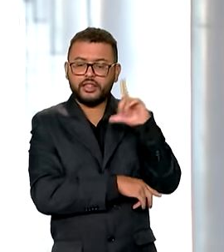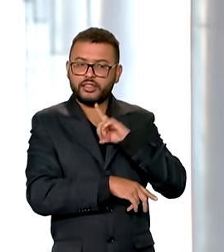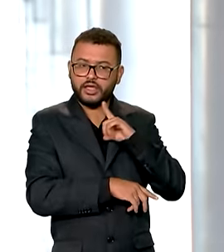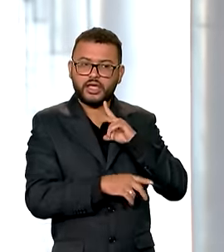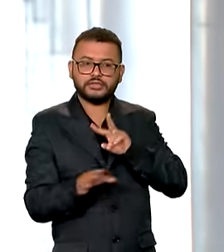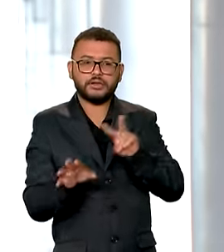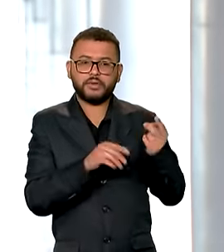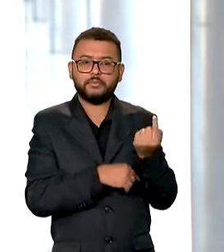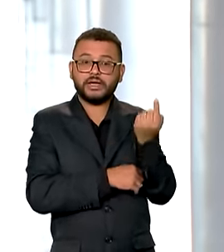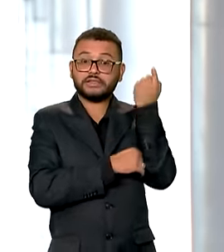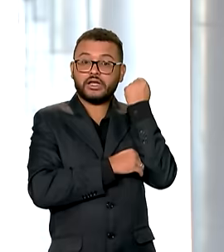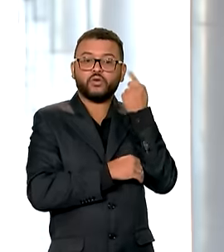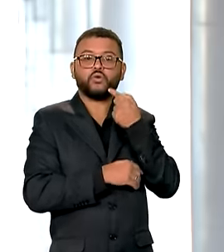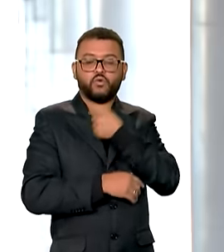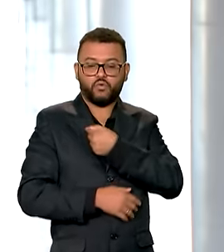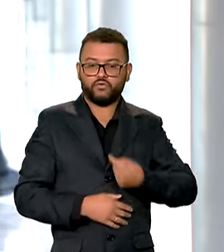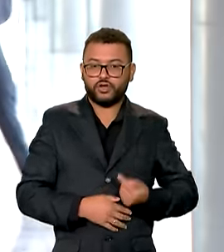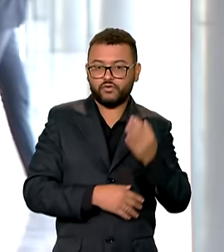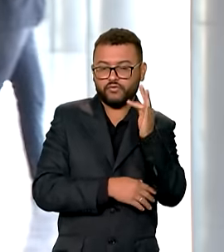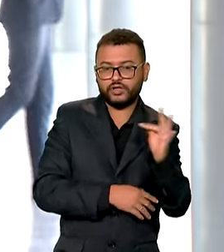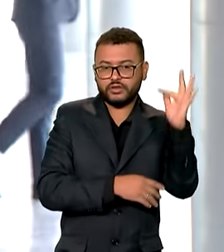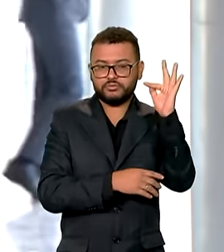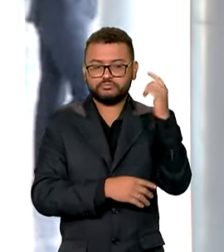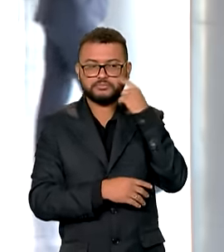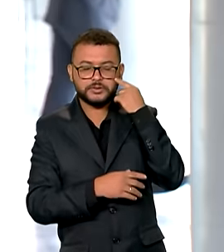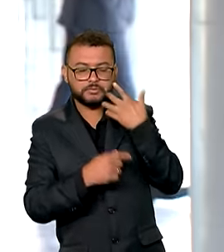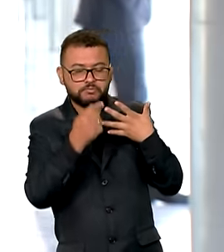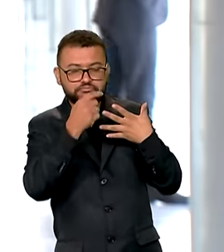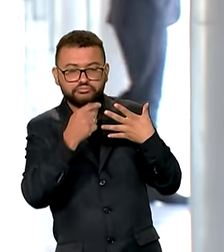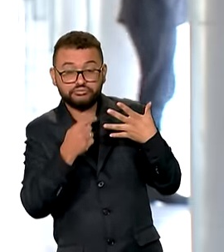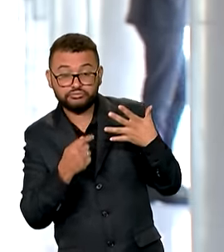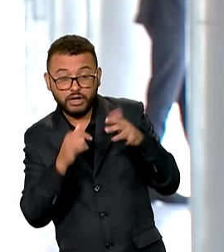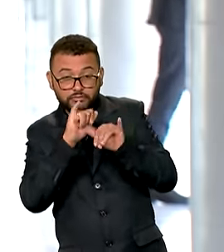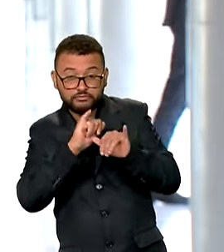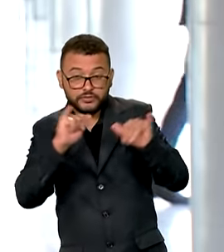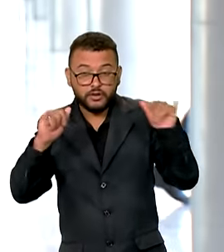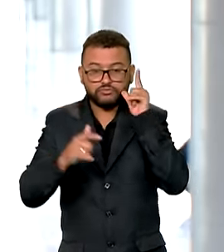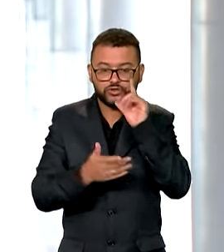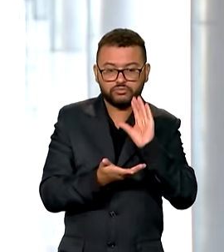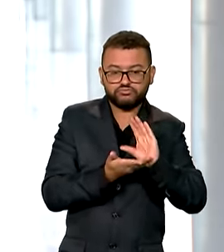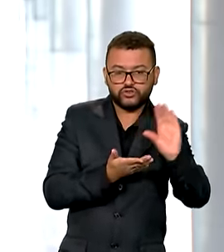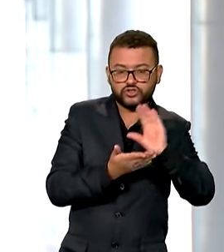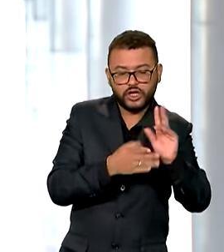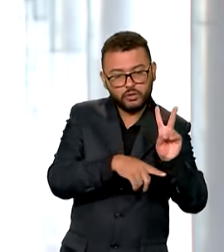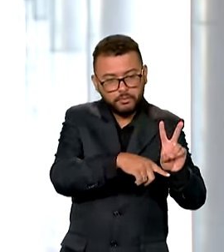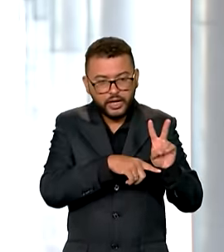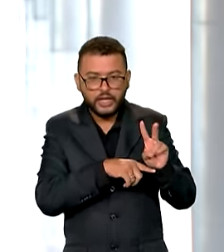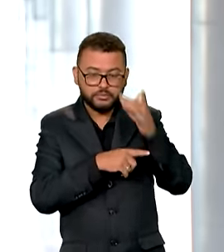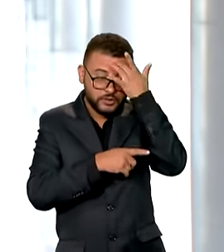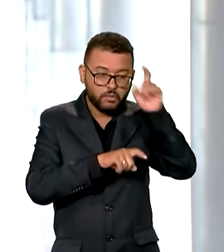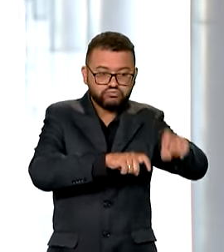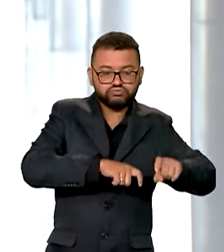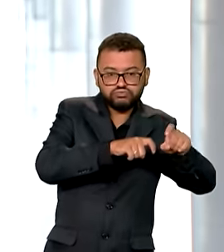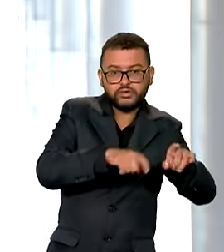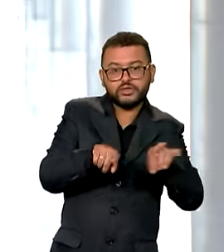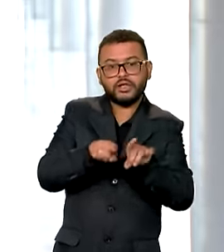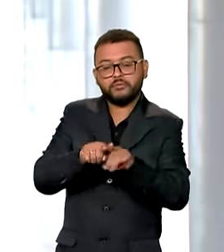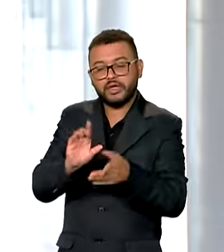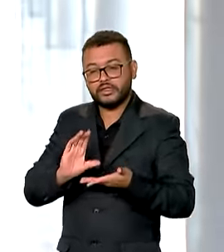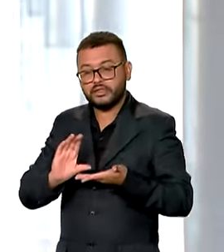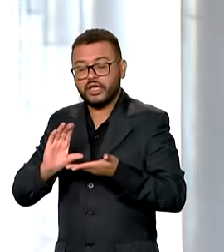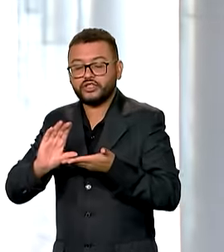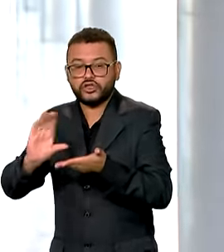passada, o governo federal fez uma série de anúncios, incluindo crédito para agricultores e recursos para hospitais